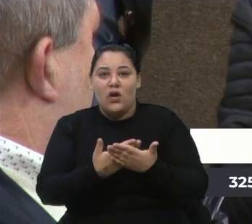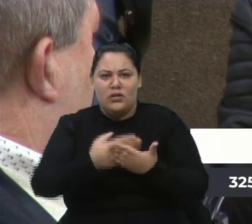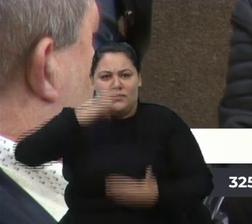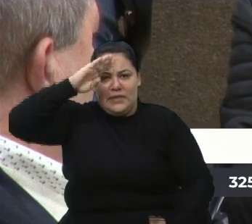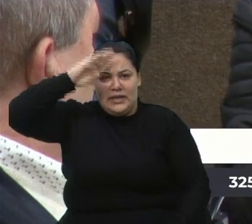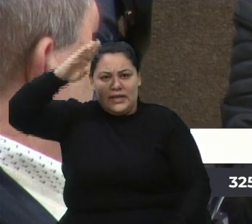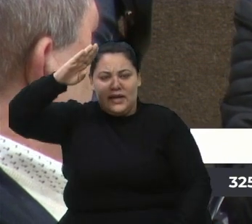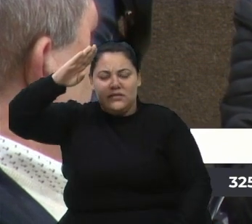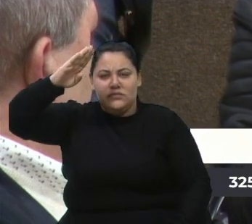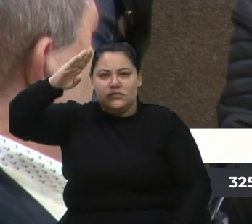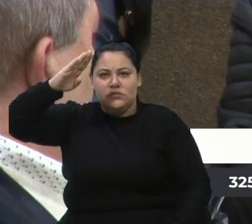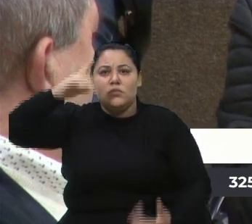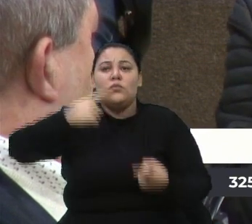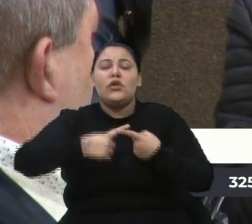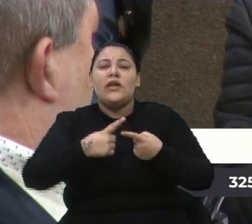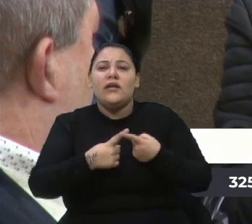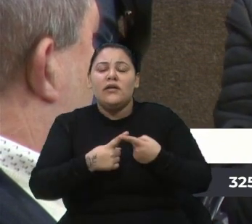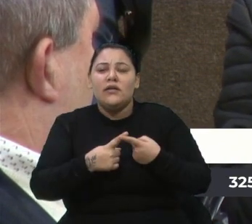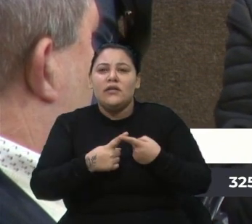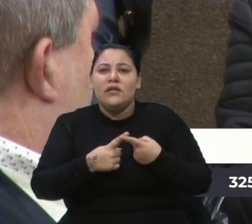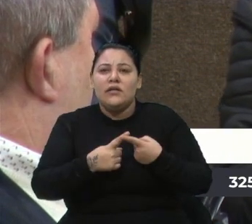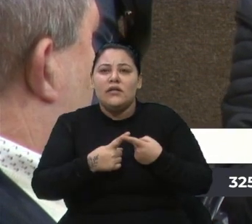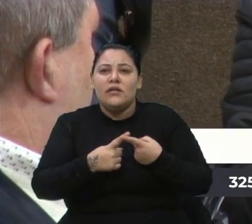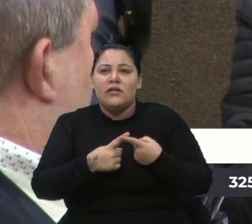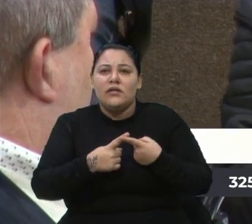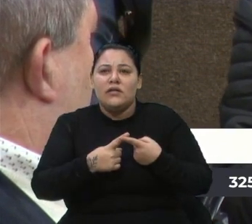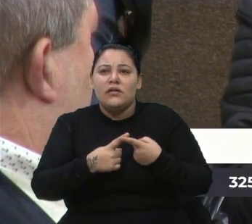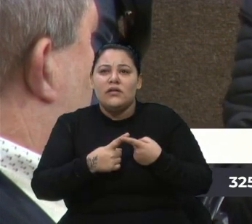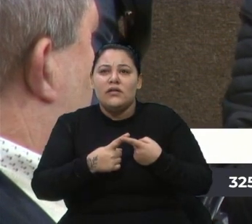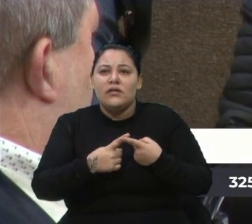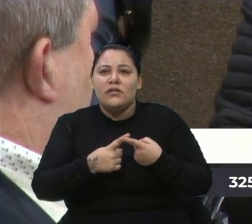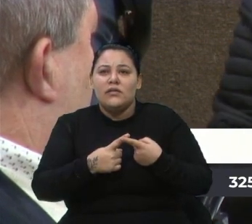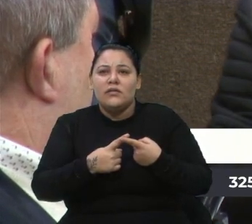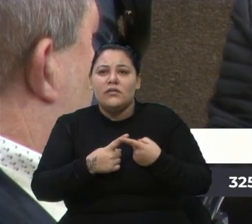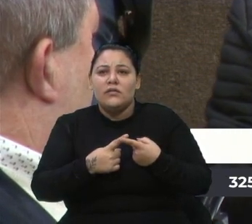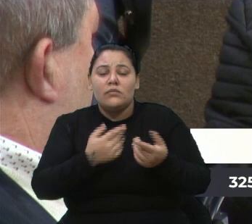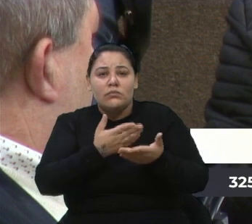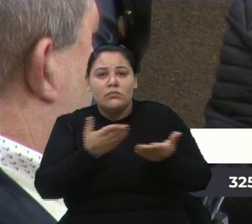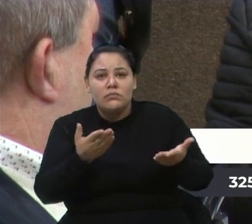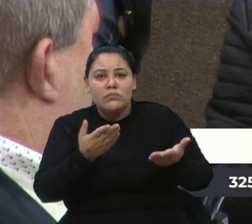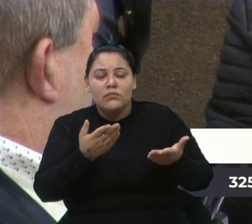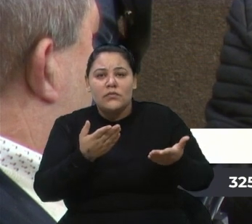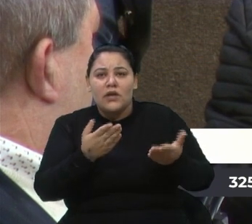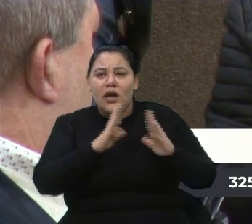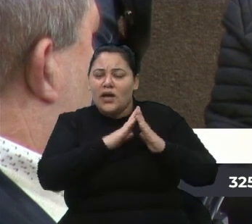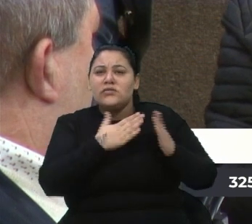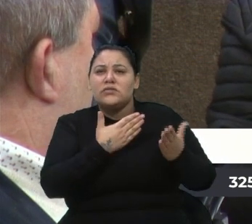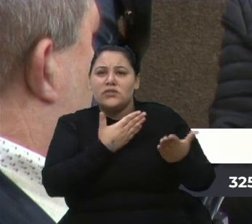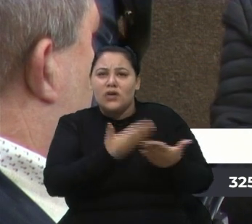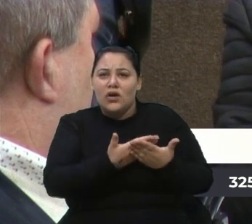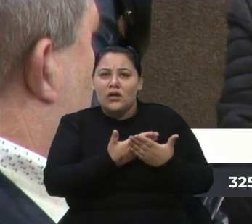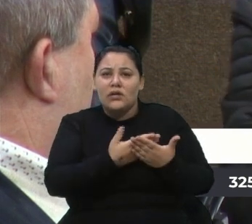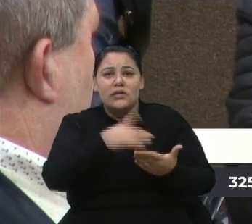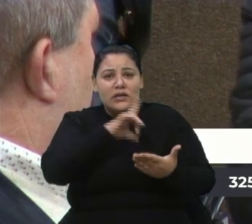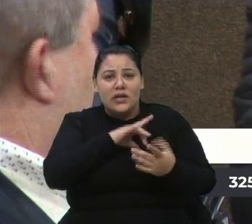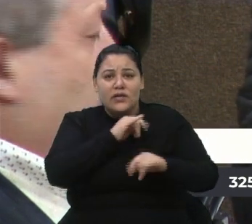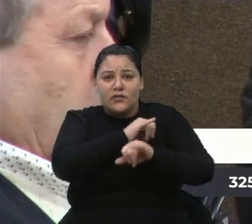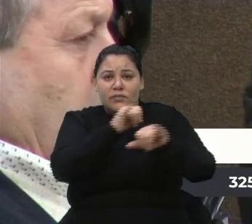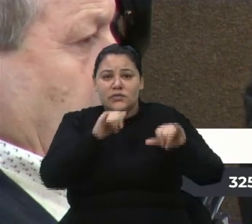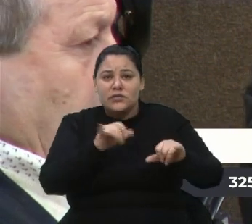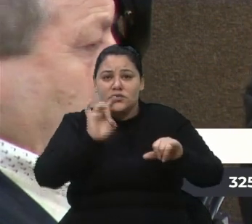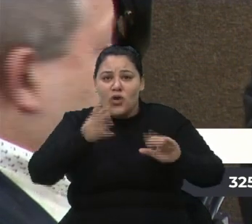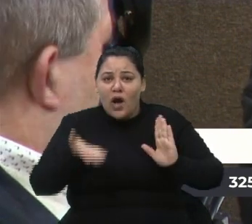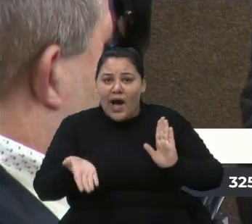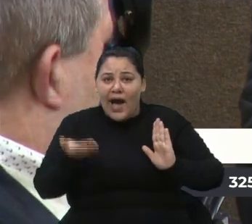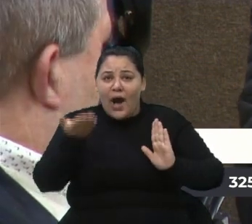-militares, a qual, na fala das vossas excelências, tem colocado que o INDEB só tem aumentado os